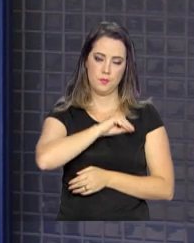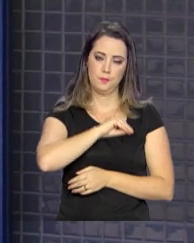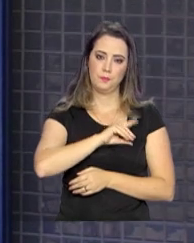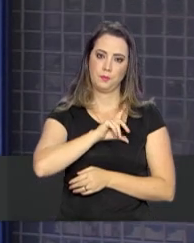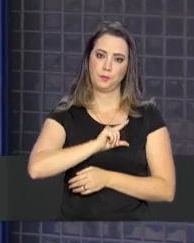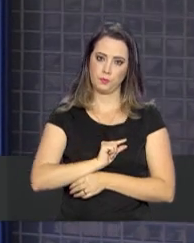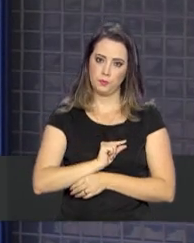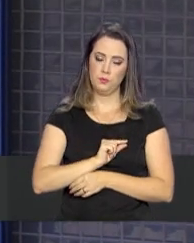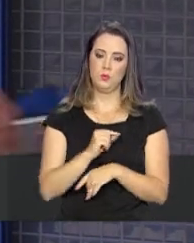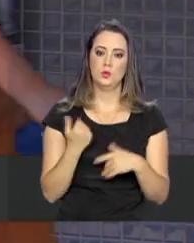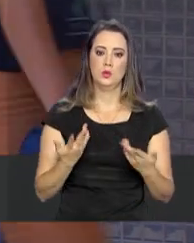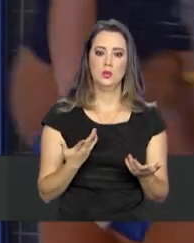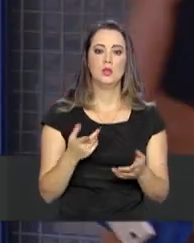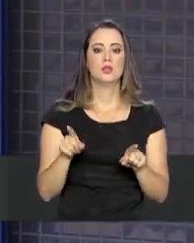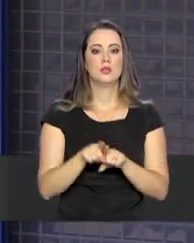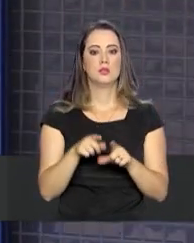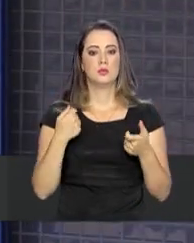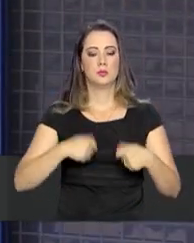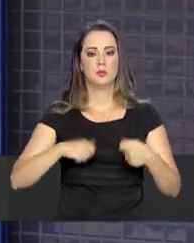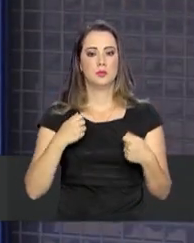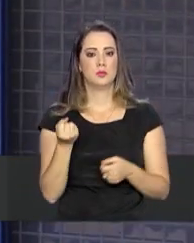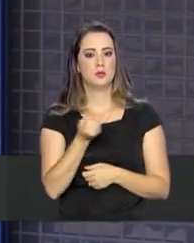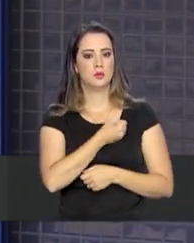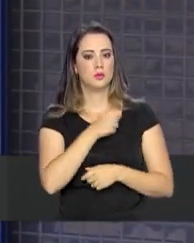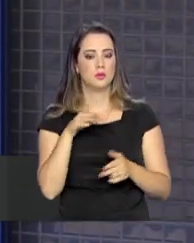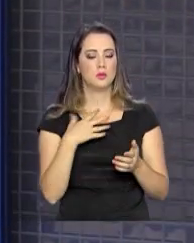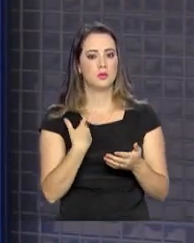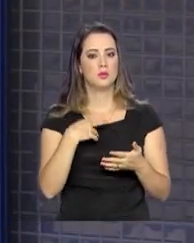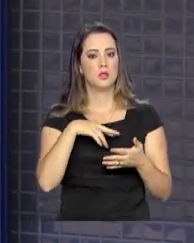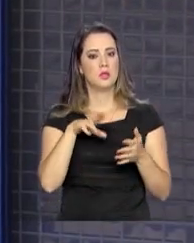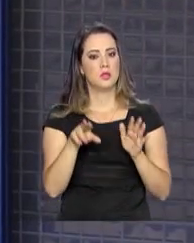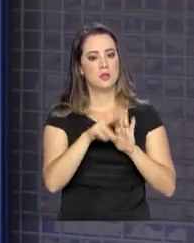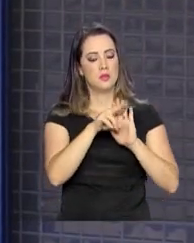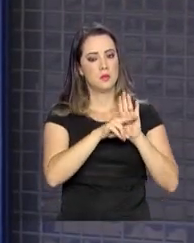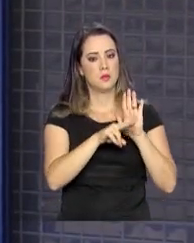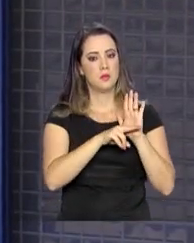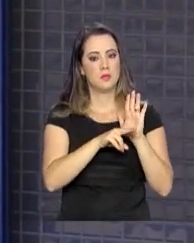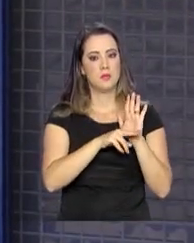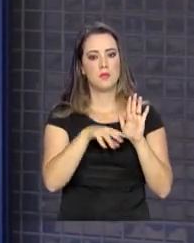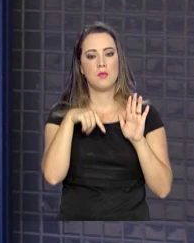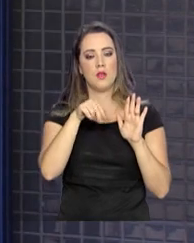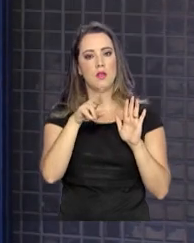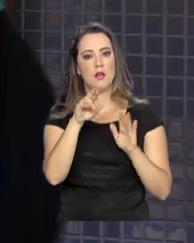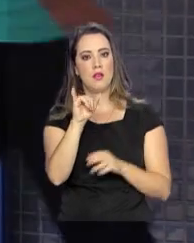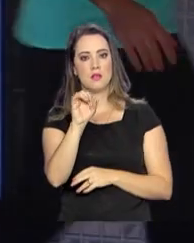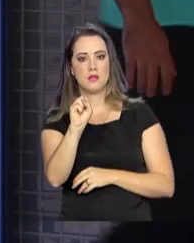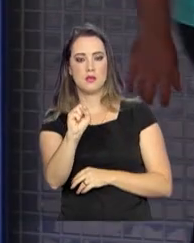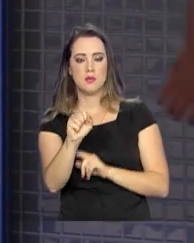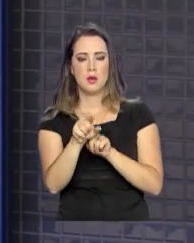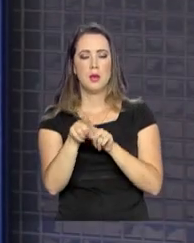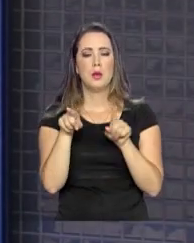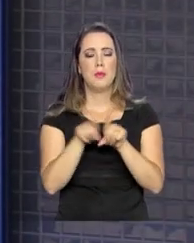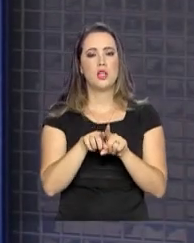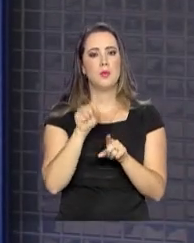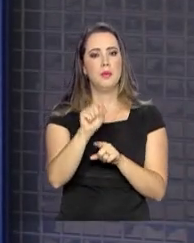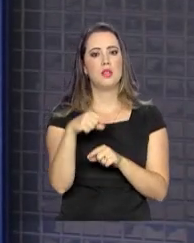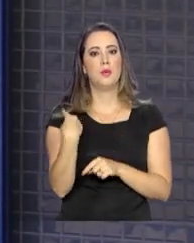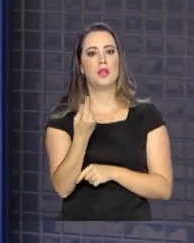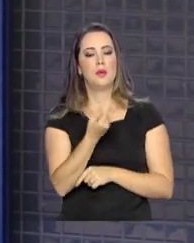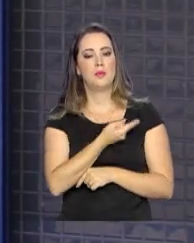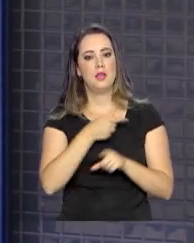trabalhador também devem estar atualizados na Relação Anual de Informações Sociais. A RAIS, um documento que é de